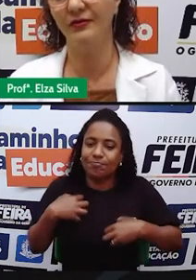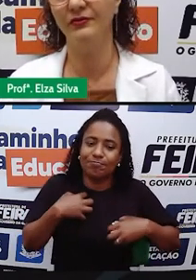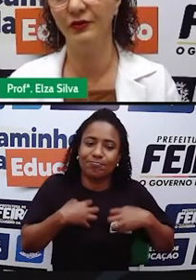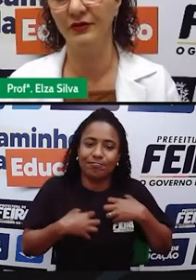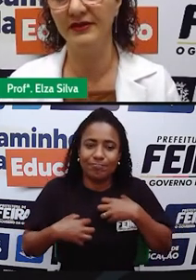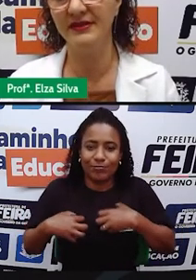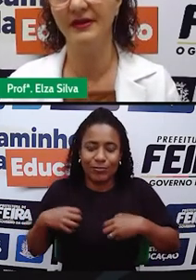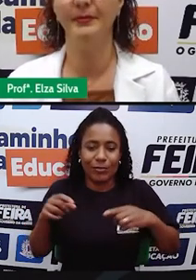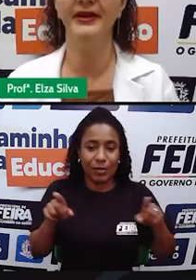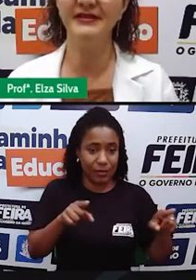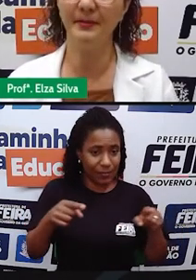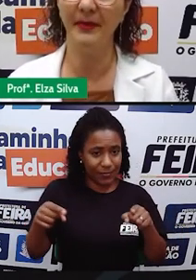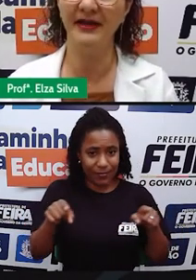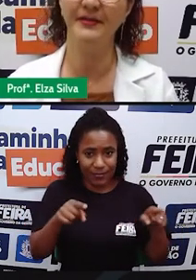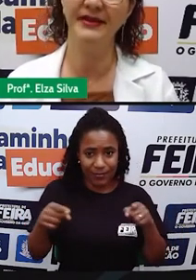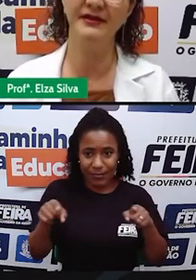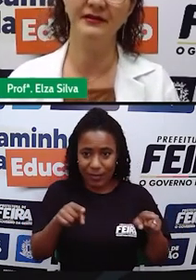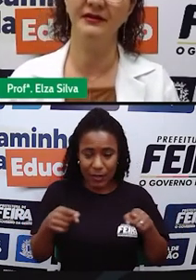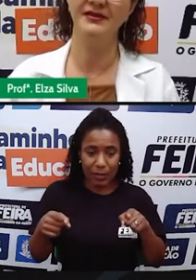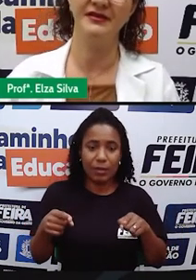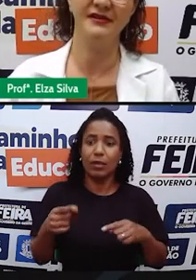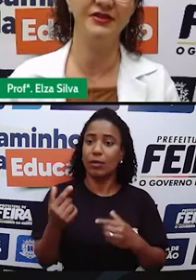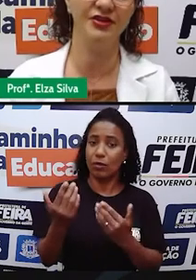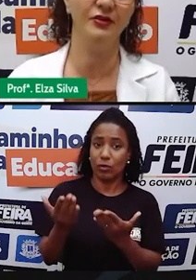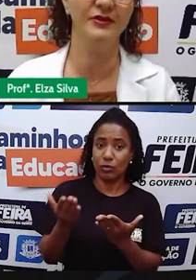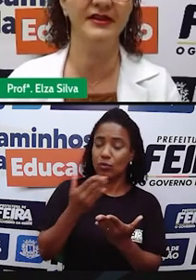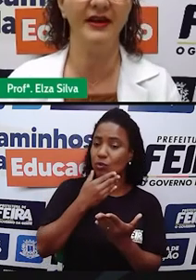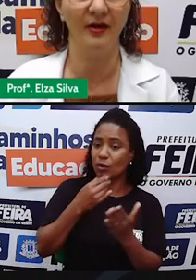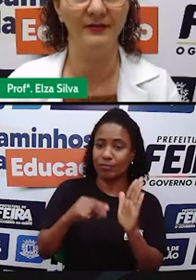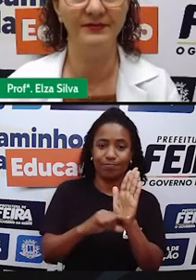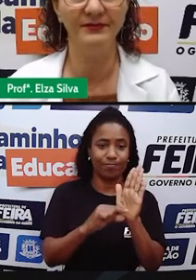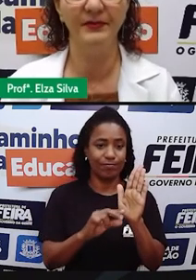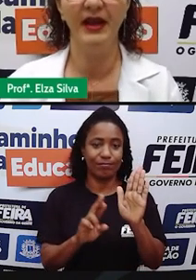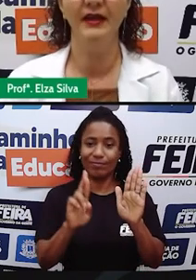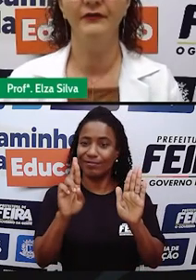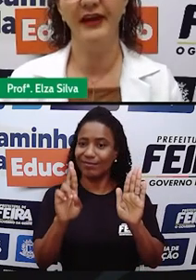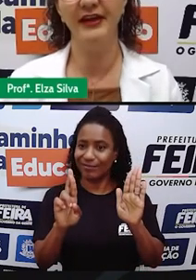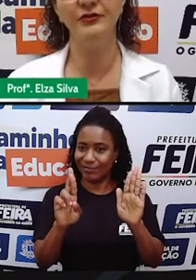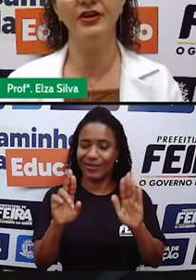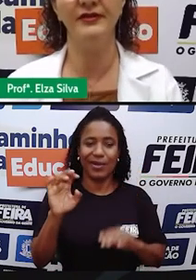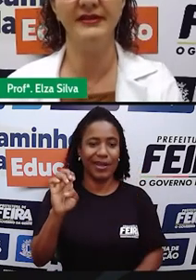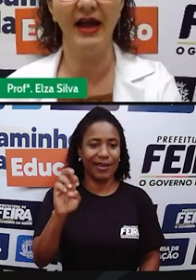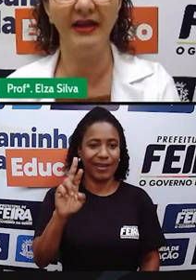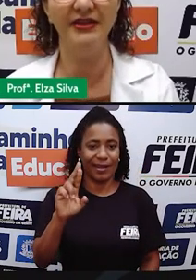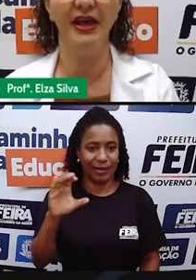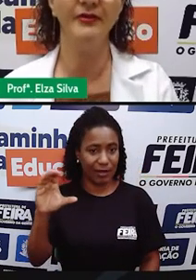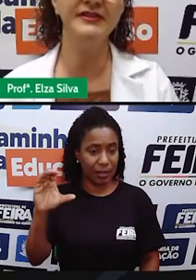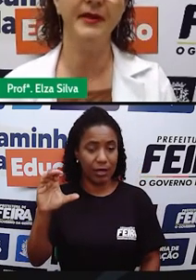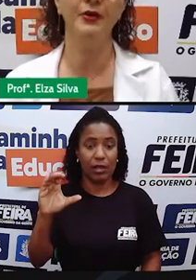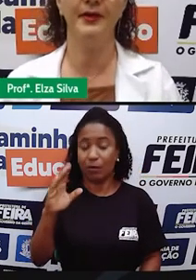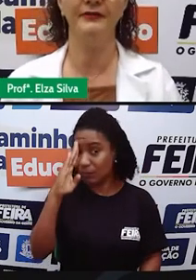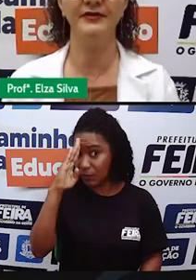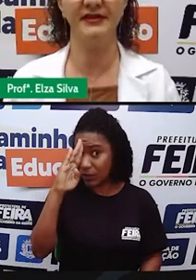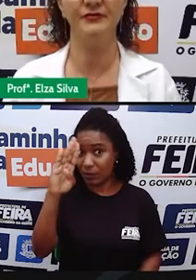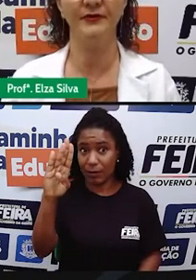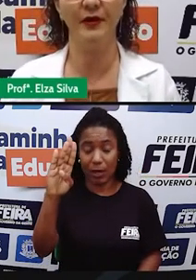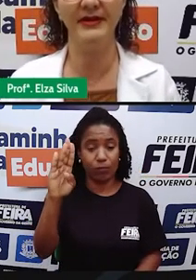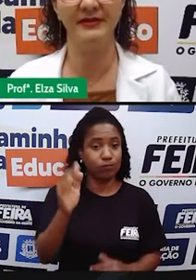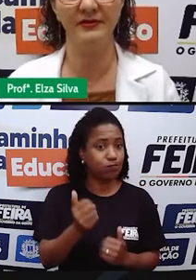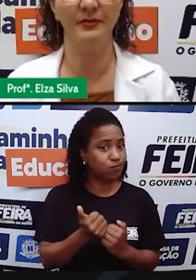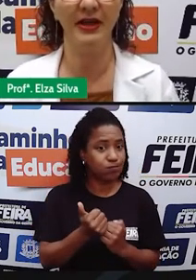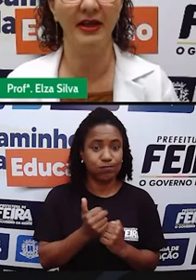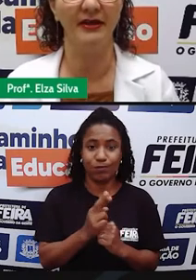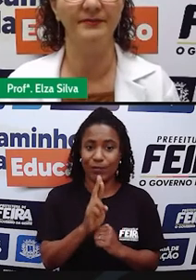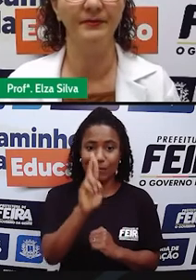é um dos principais representantes desse estilo musical. Vejam que no slide eu espelho para vocês uma